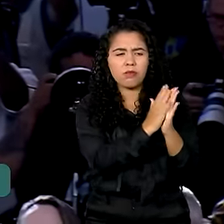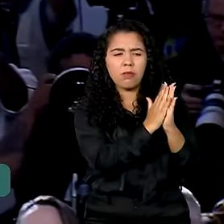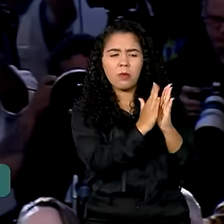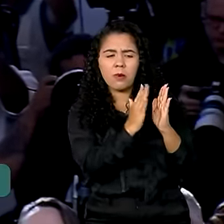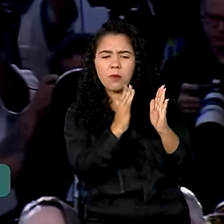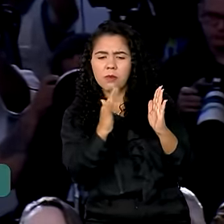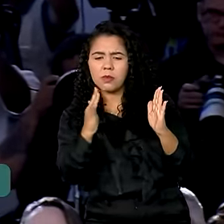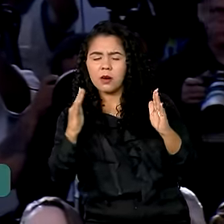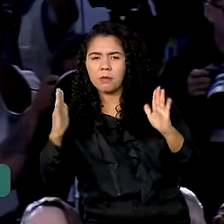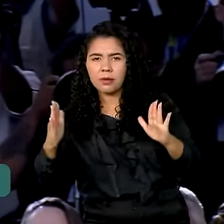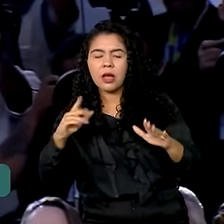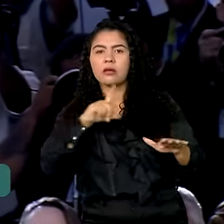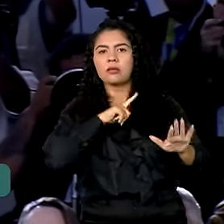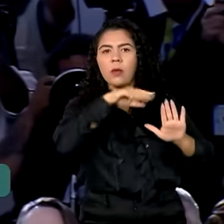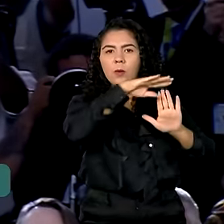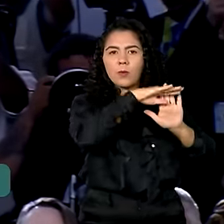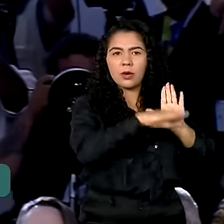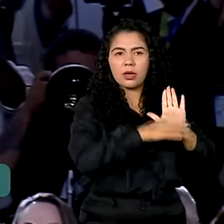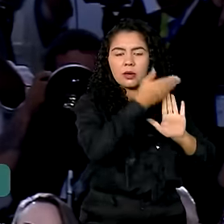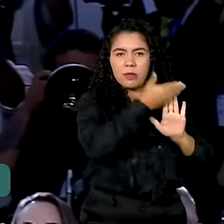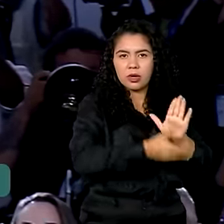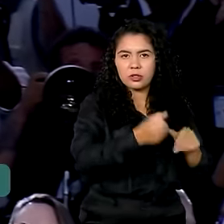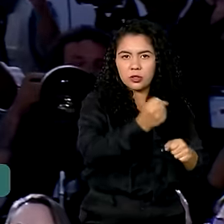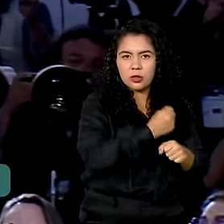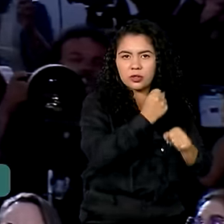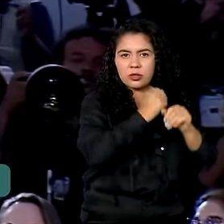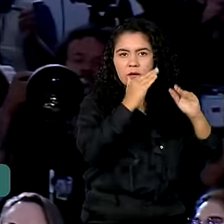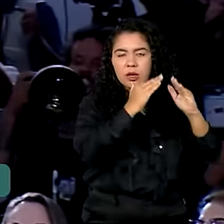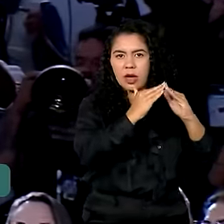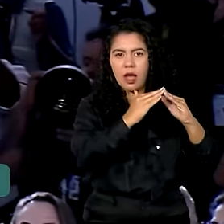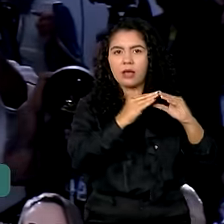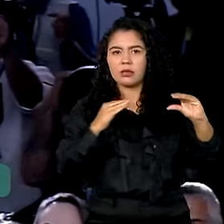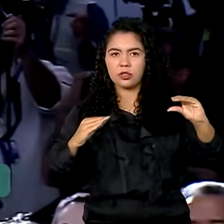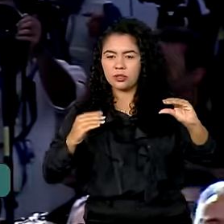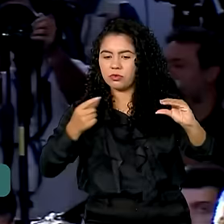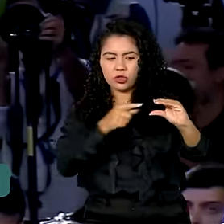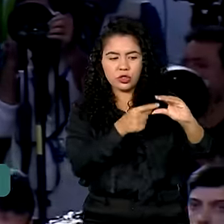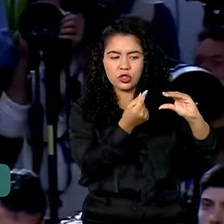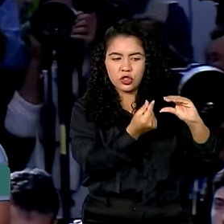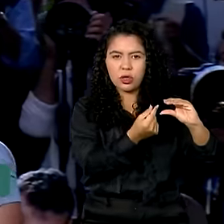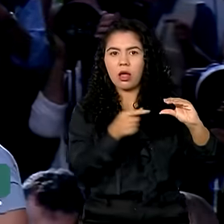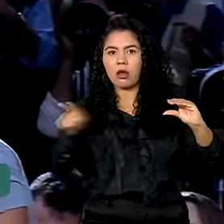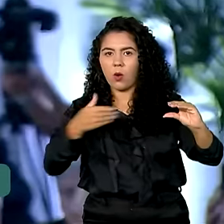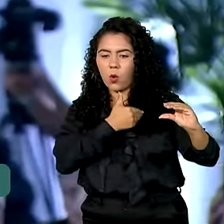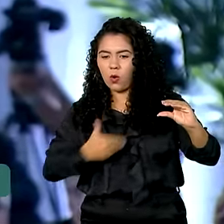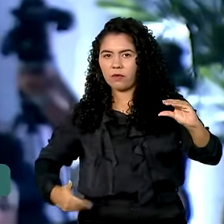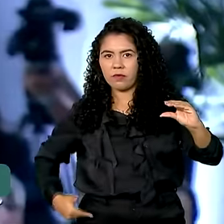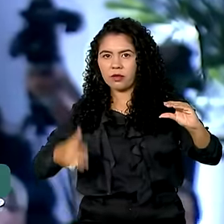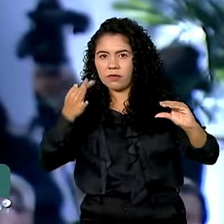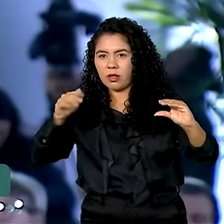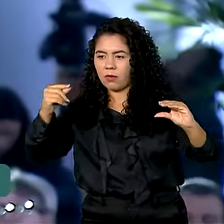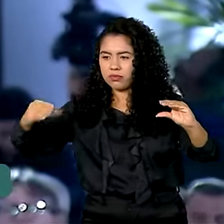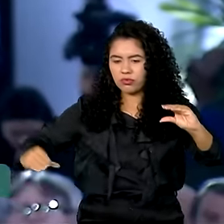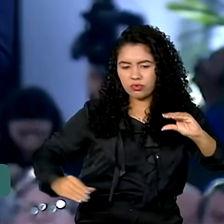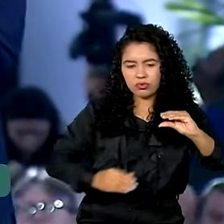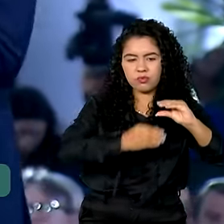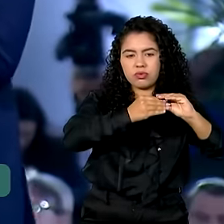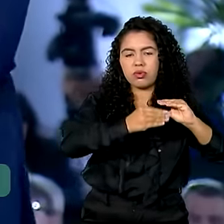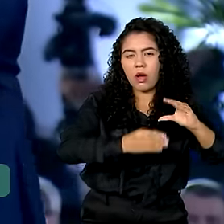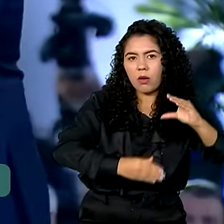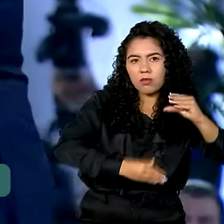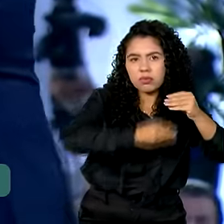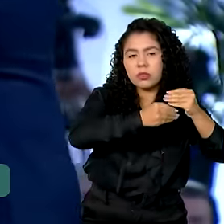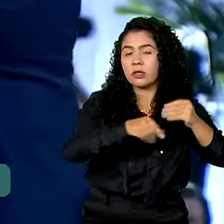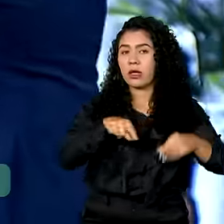tanto o Minha Casa Minha Vida subsidiado quanto o Minha Casa Minha Vida financiado, esse é um recorde histórico. E aí, presidente,